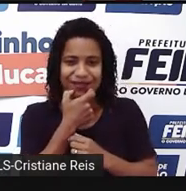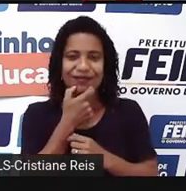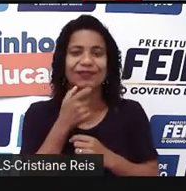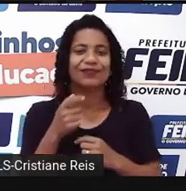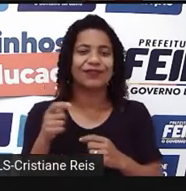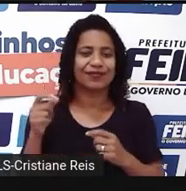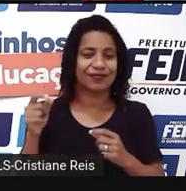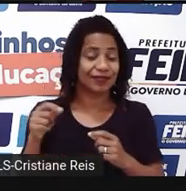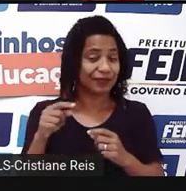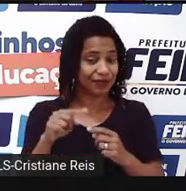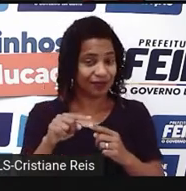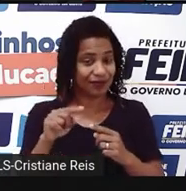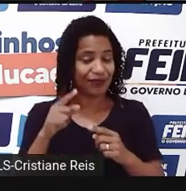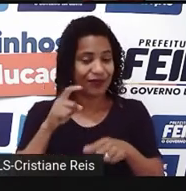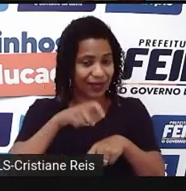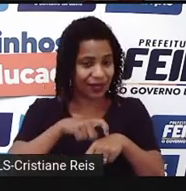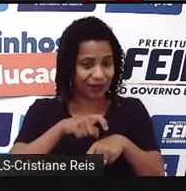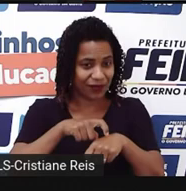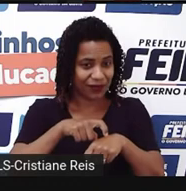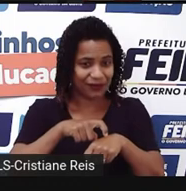year, que é uma expressão de tempo.